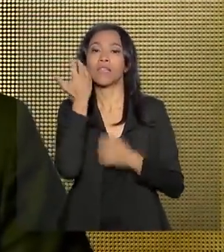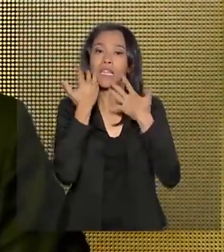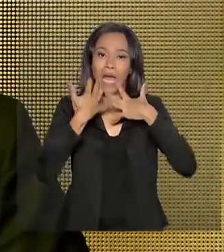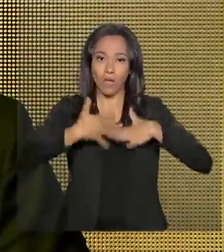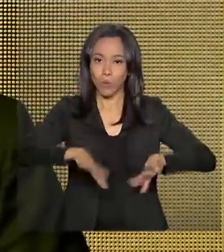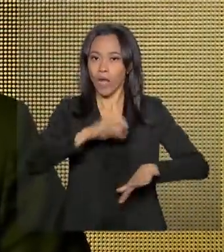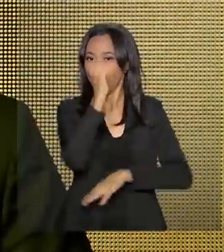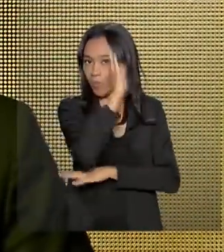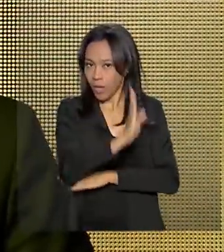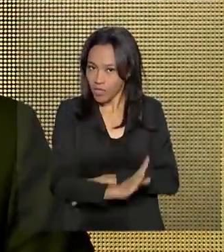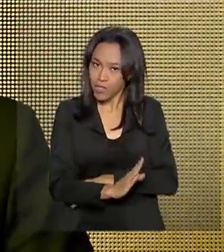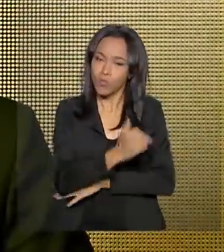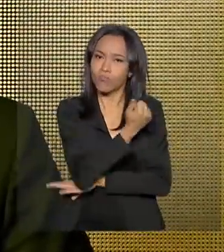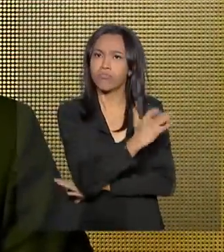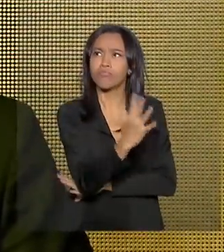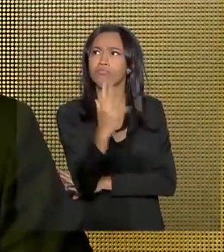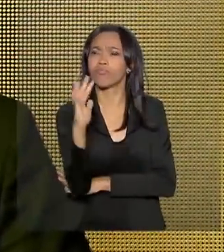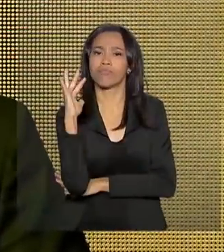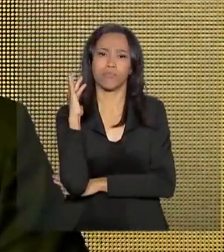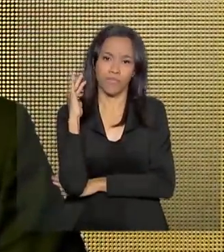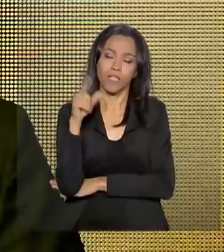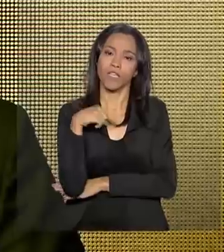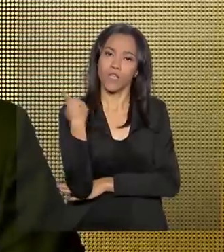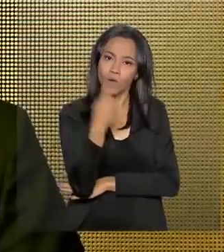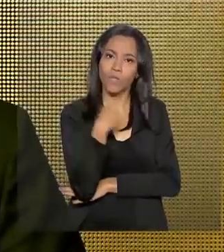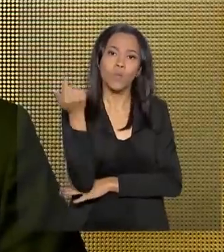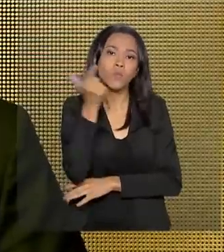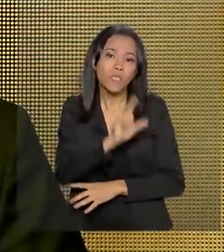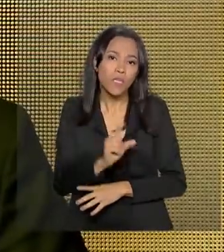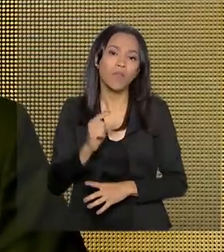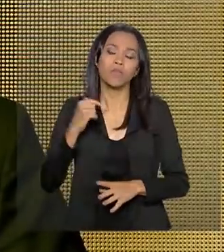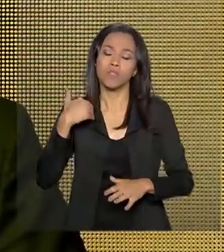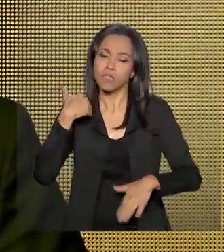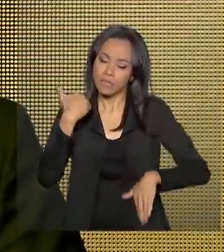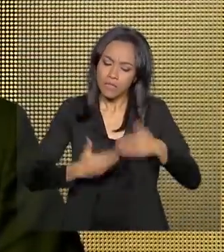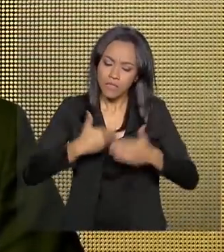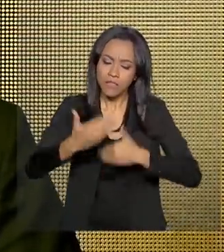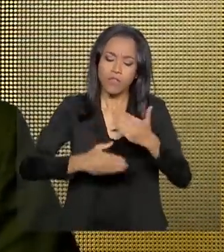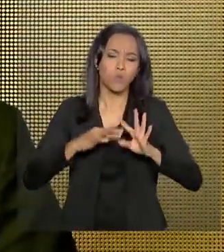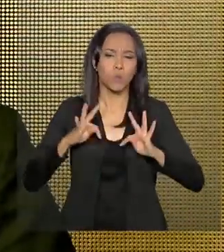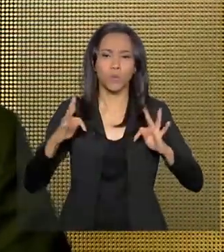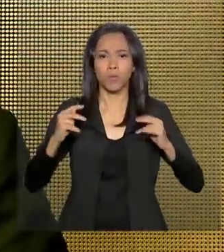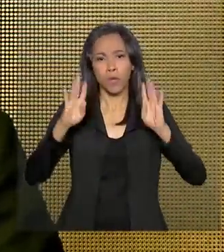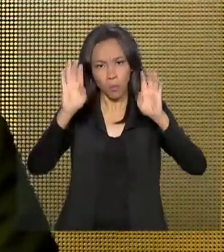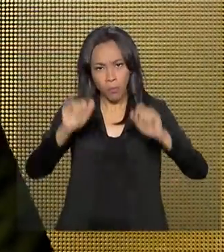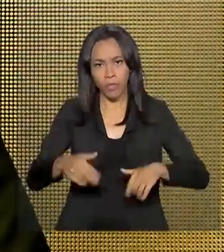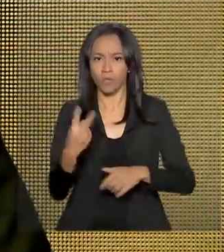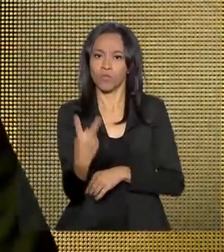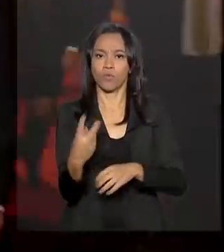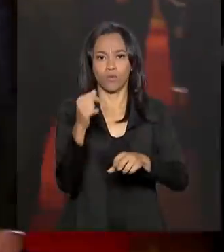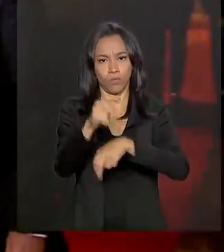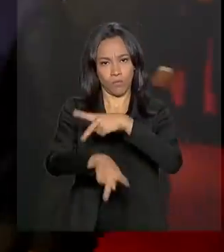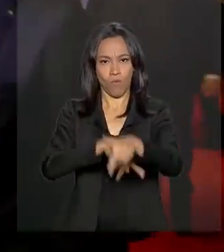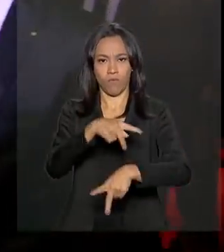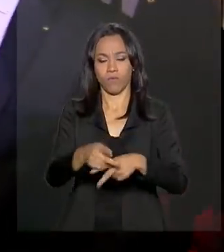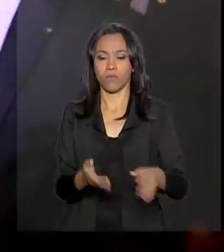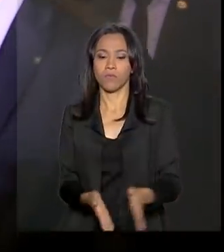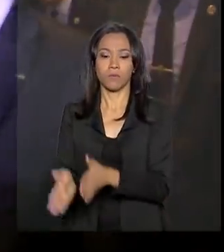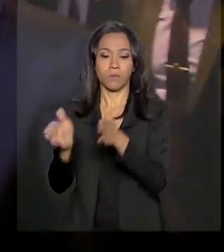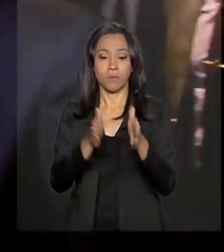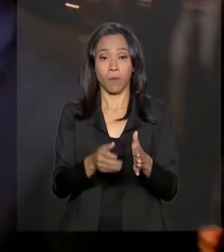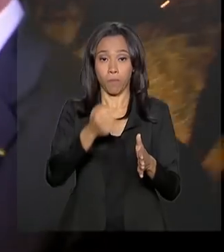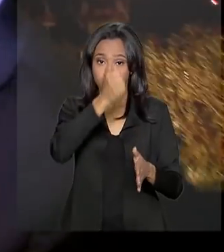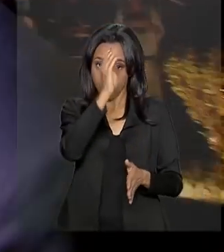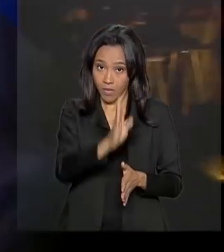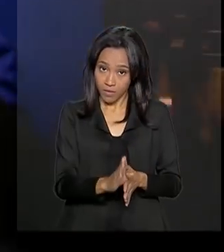também no tocante à biodiversidade. Possamos desenvolver tudo isso para o bem dos nossos povos. Brasil e Israel